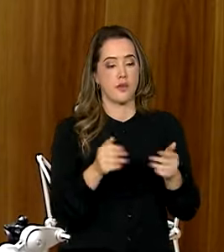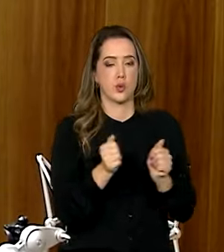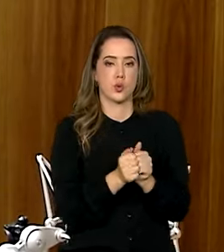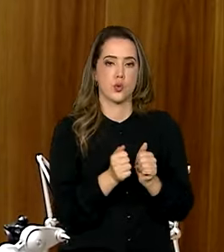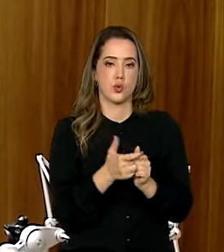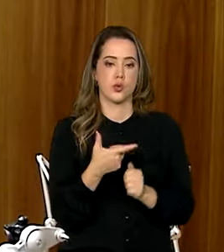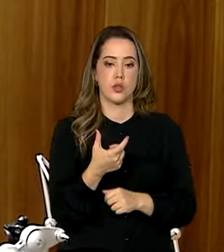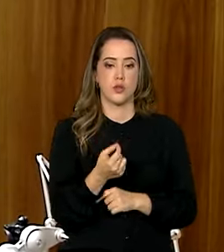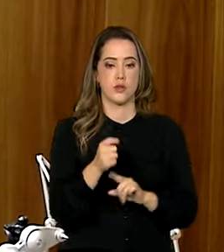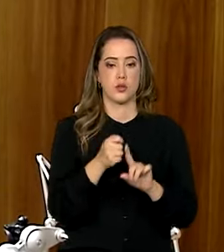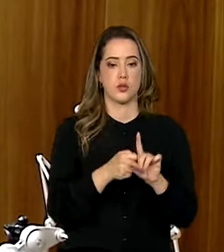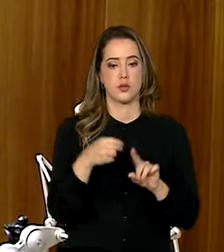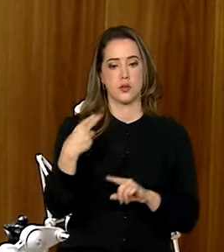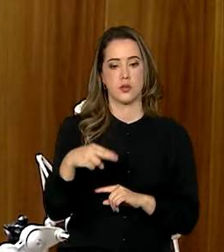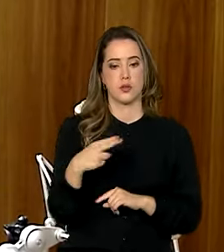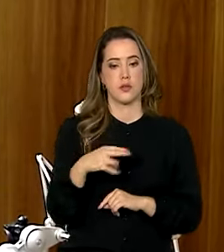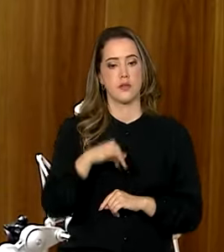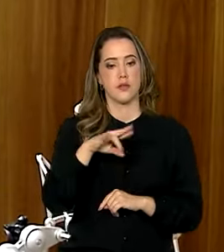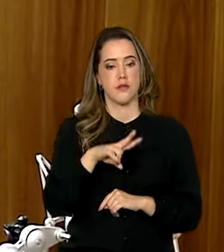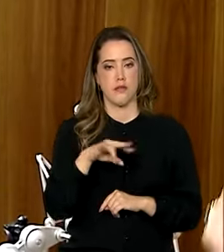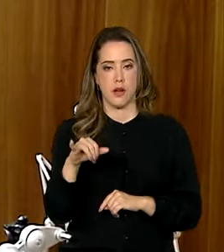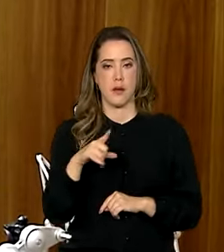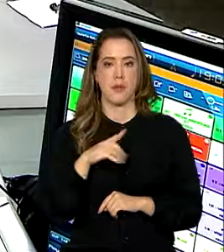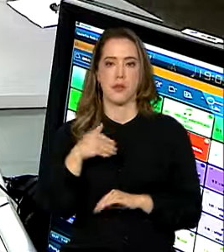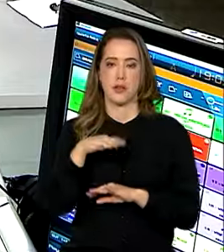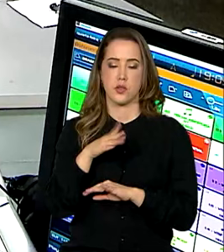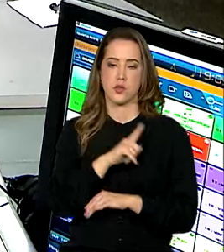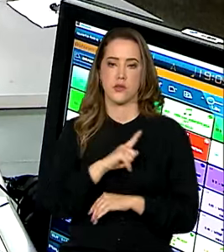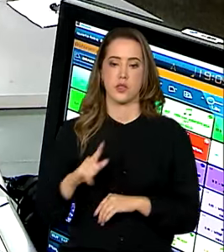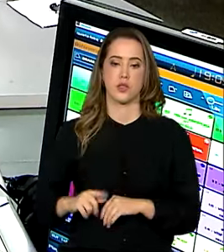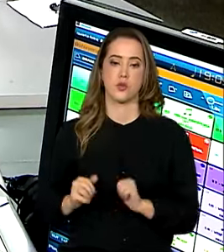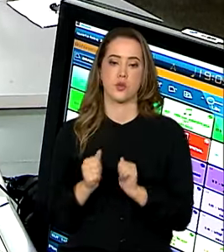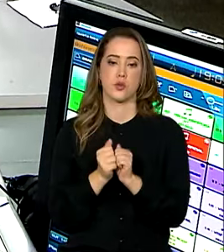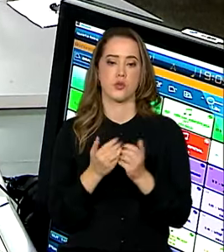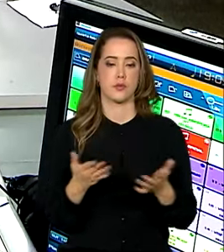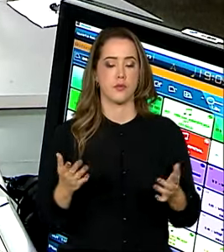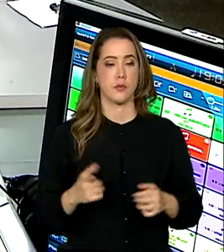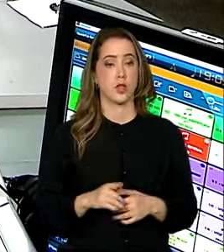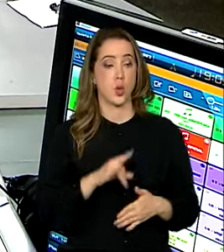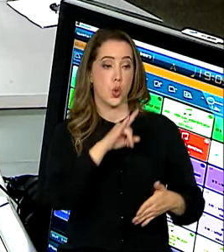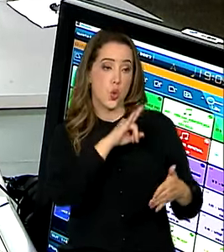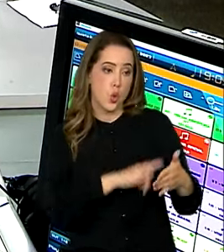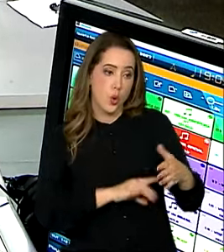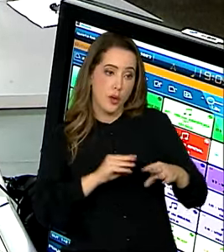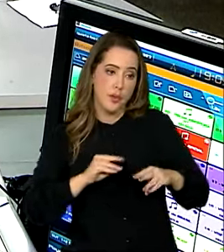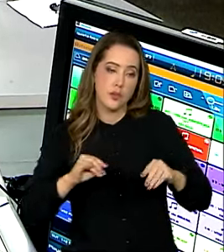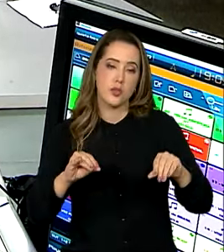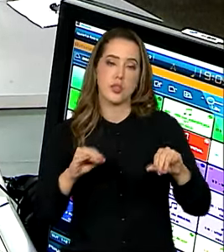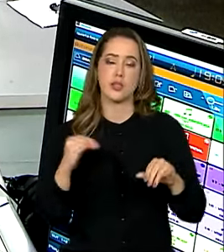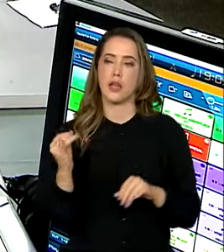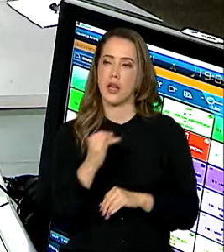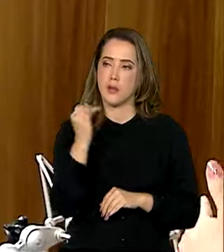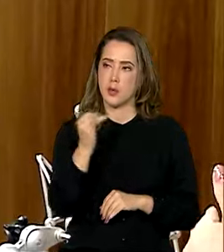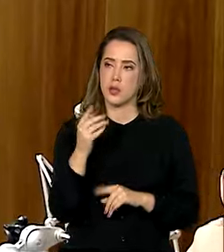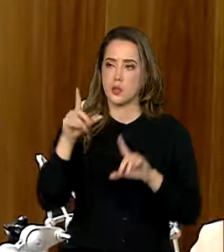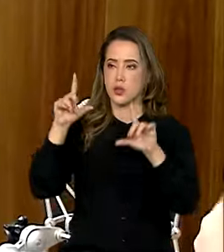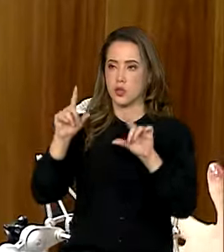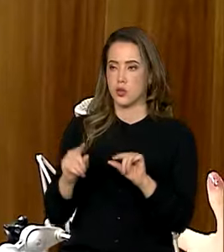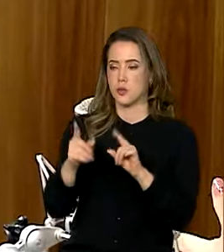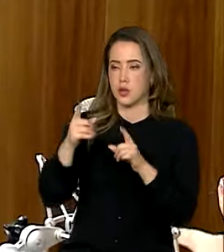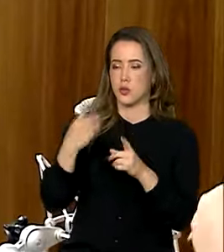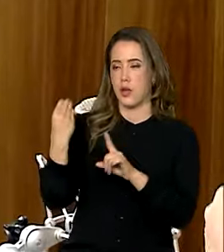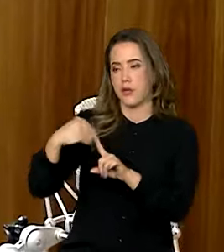agora em diante seremos mais governadores também adentrando nessa política. Ter o título da terra é importante até para diminuir a vulnerabilidade das